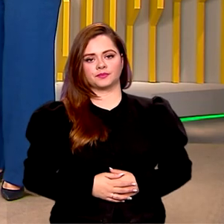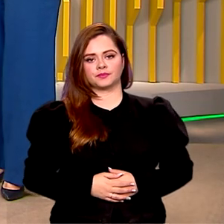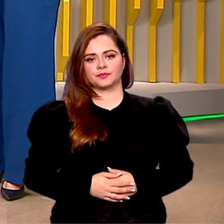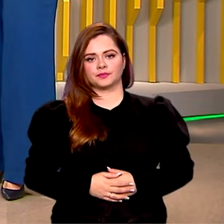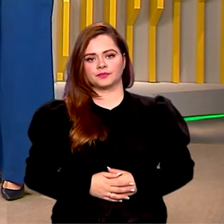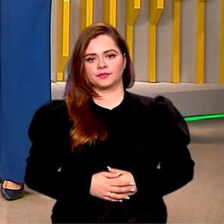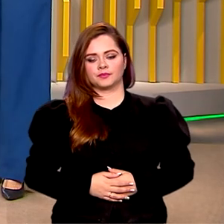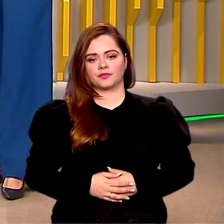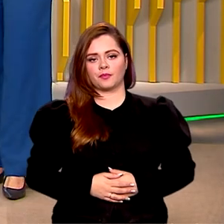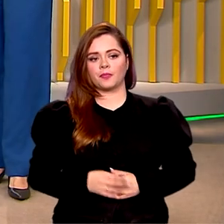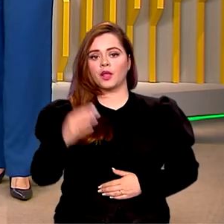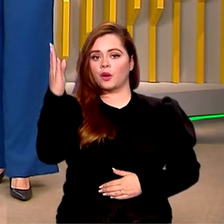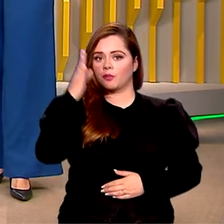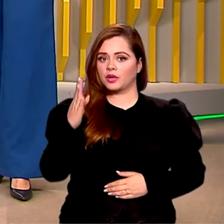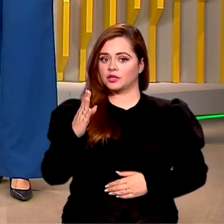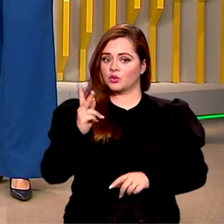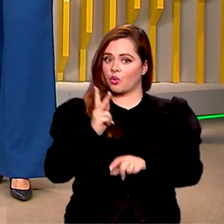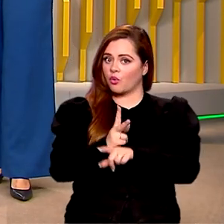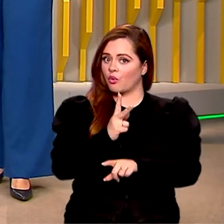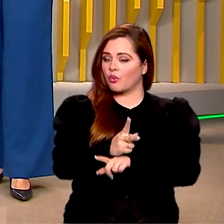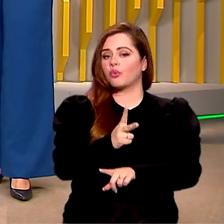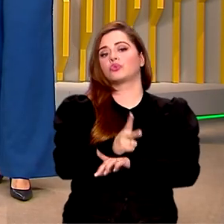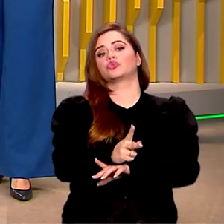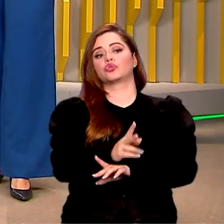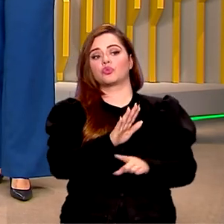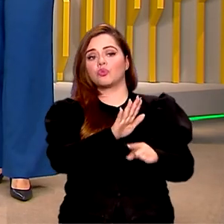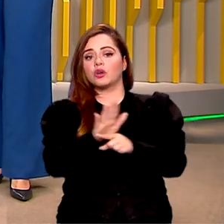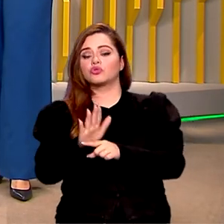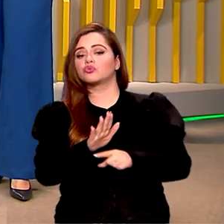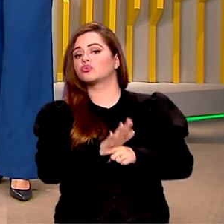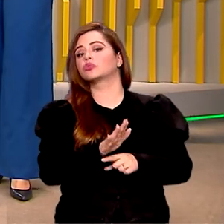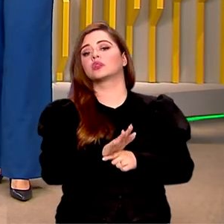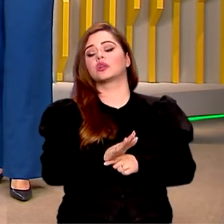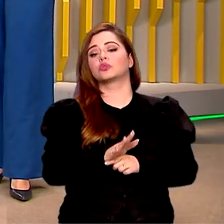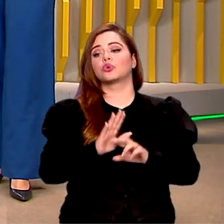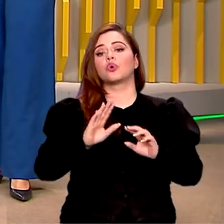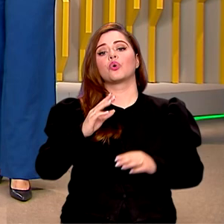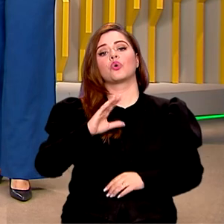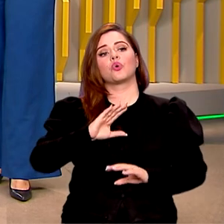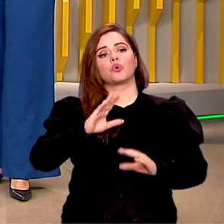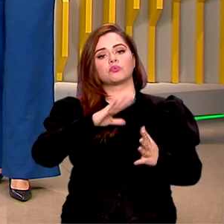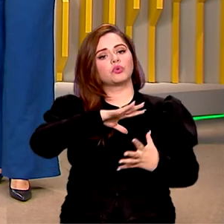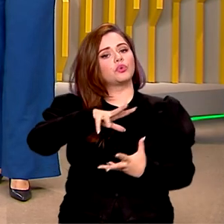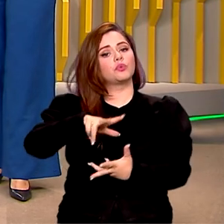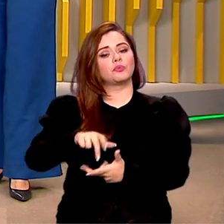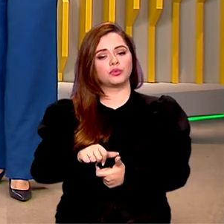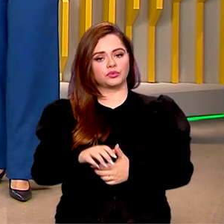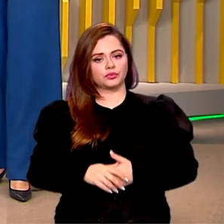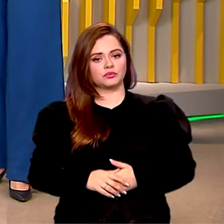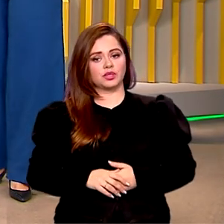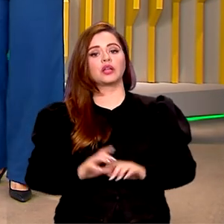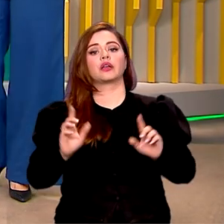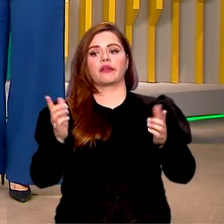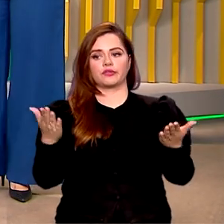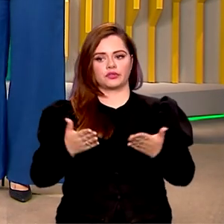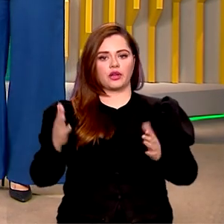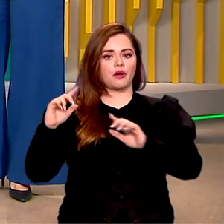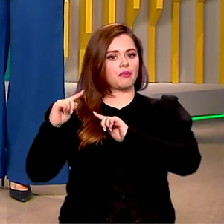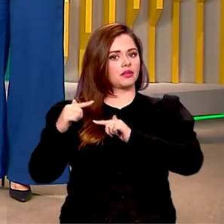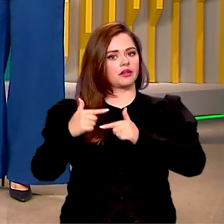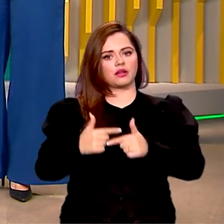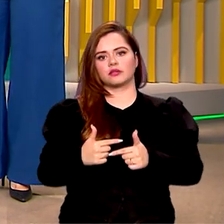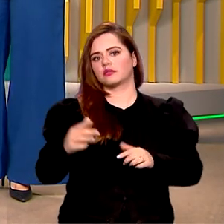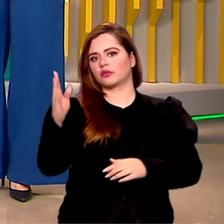E o Brasil continua prestando ajuda humanitária ao redor do mundo, o que se tornou até já uma tradição da diplomacia